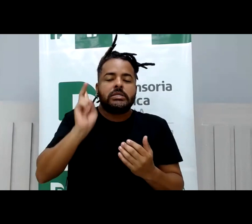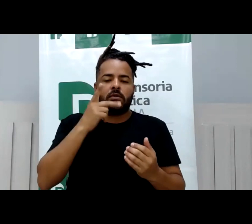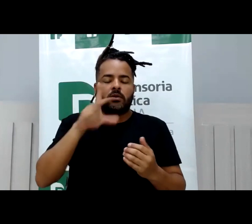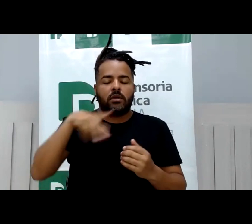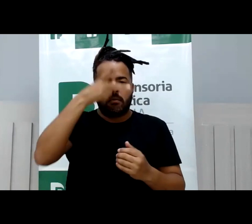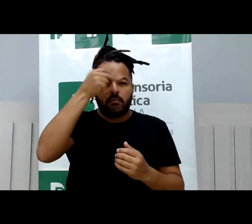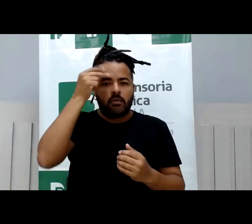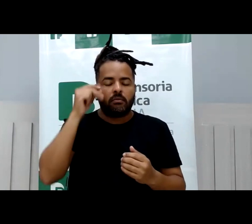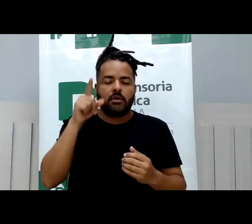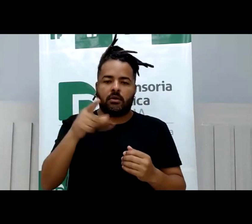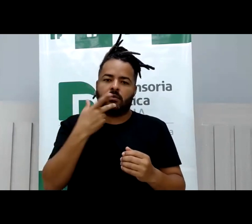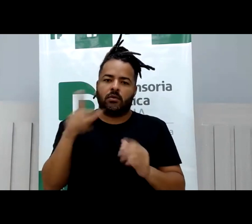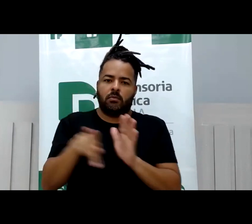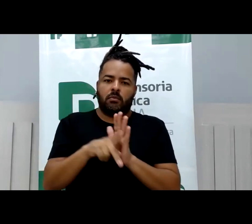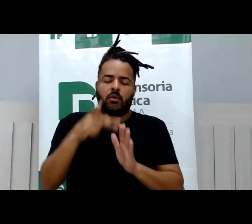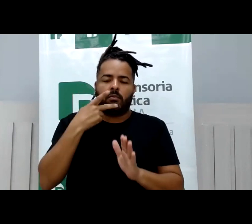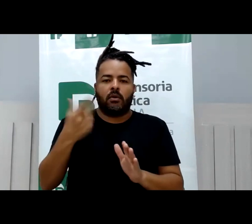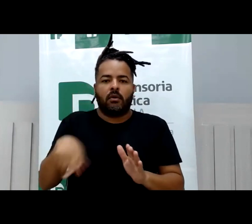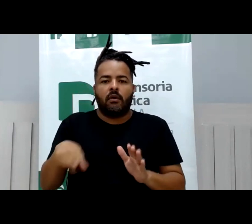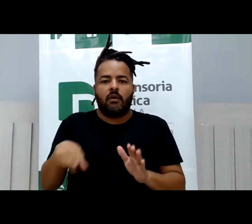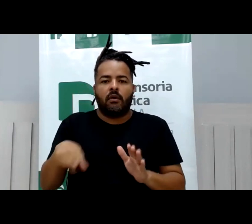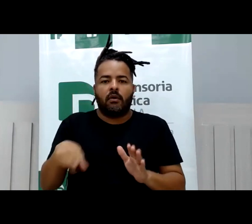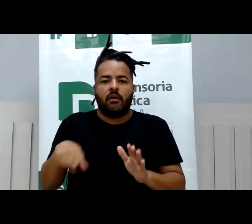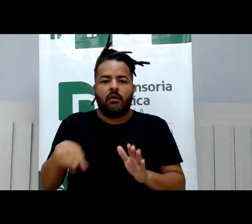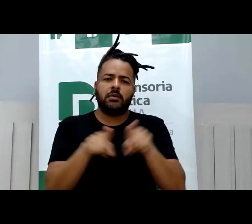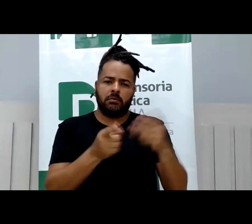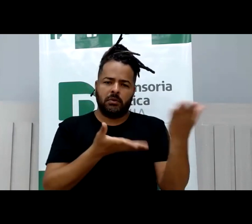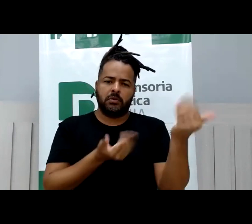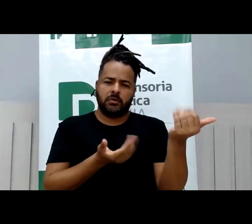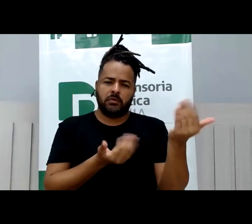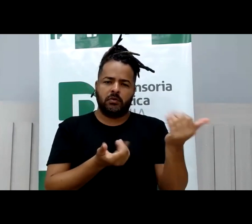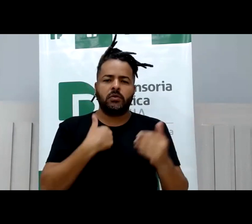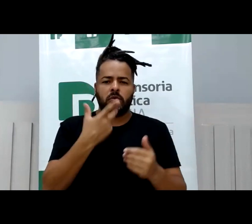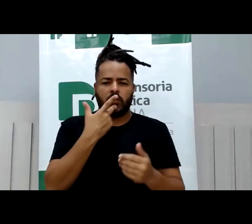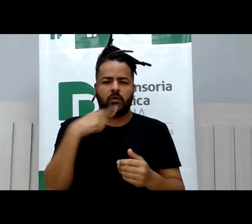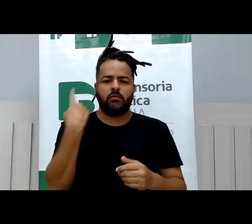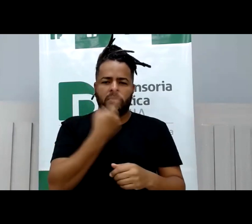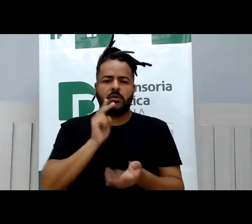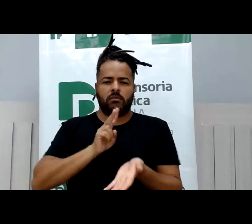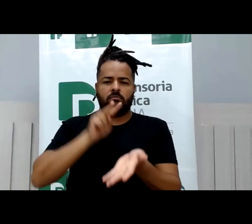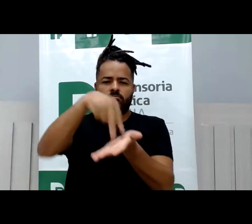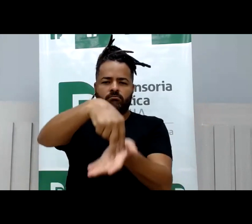juventude, quanto na área de família, a gente tenha um posicionamento,